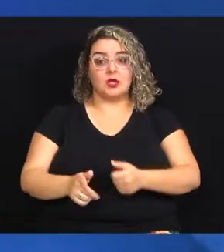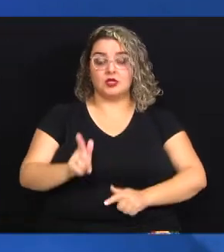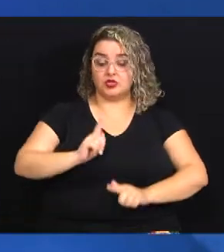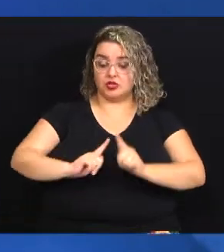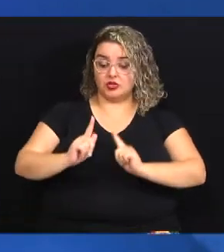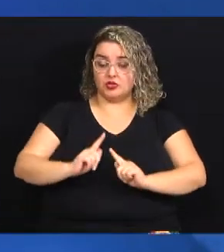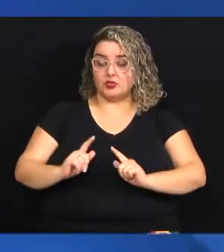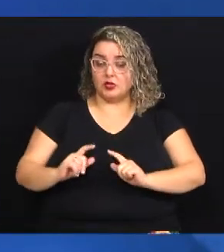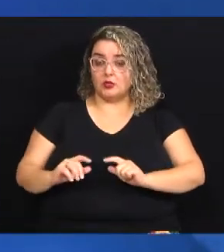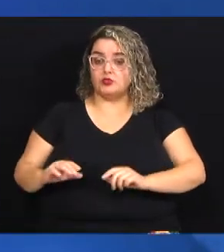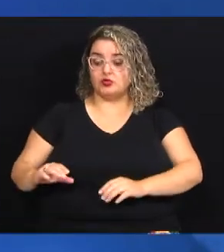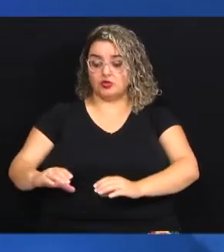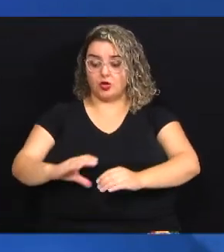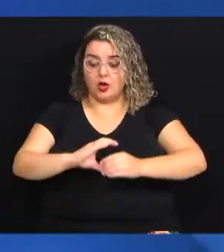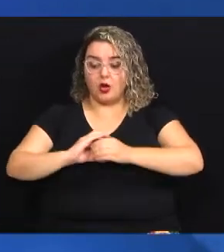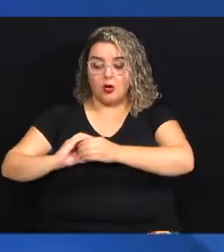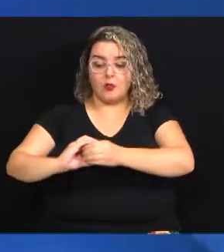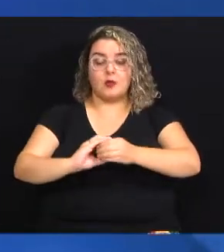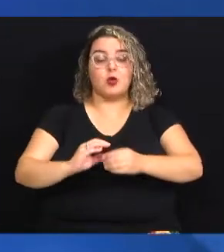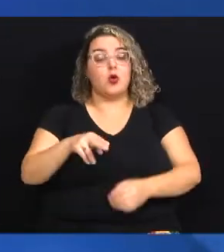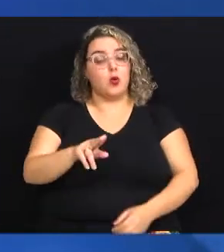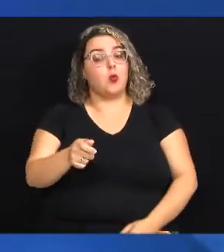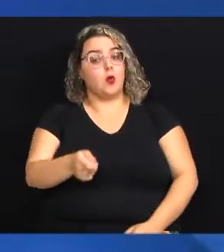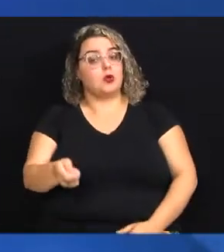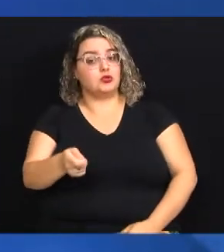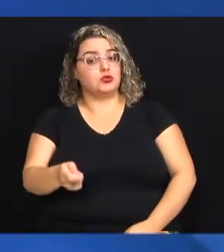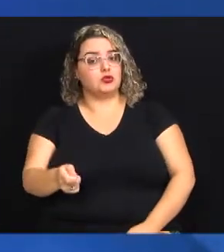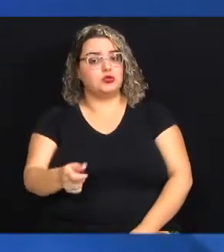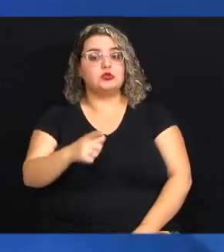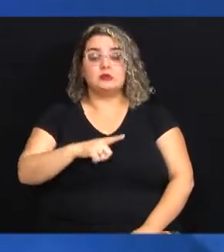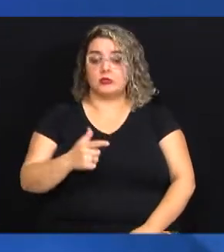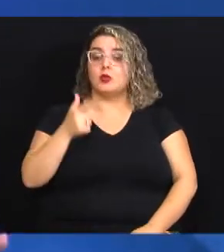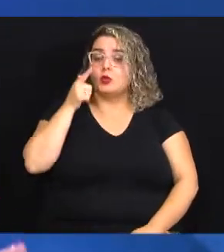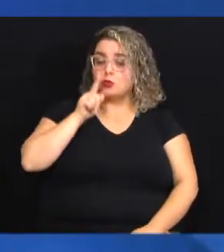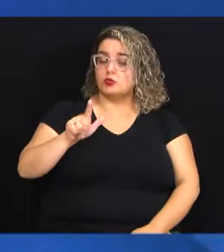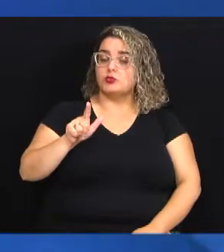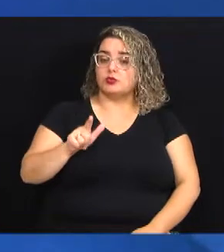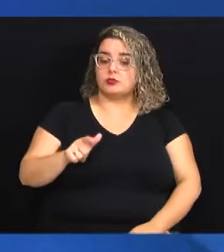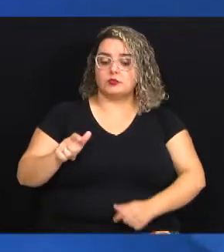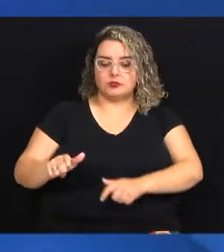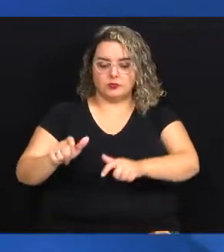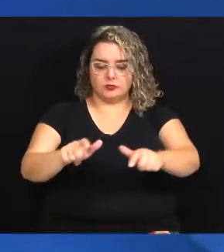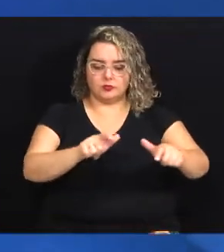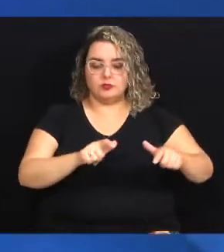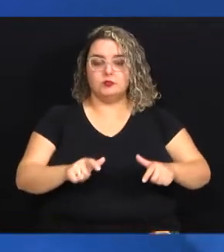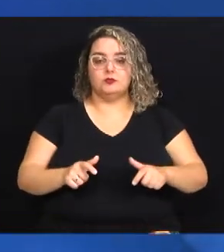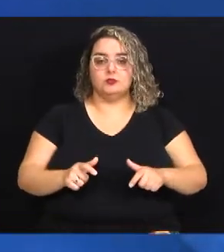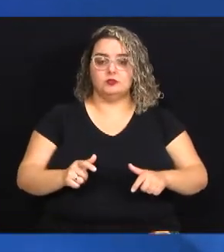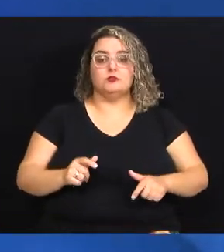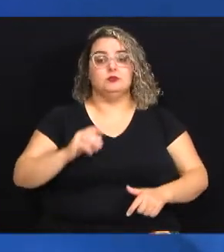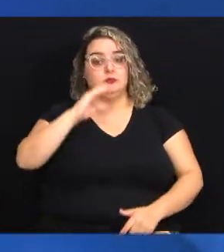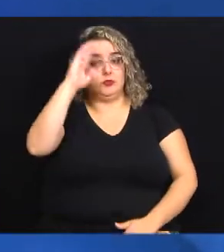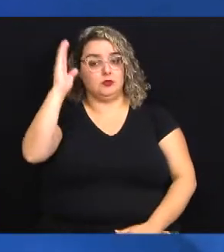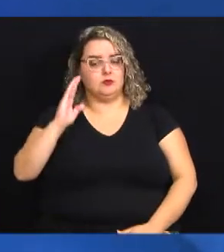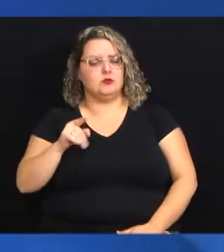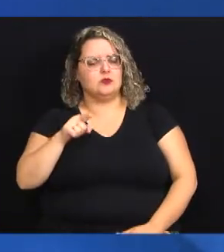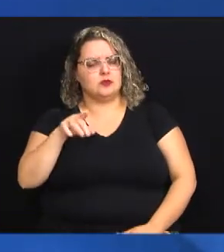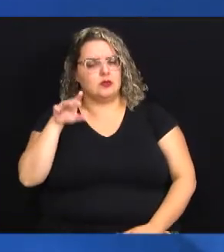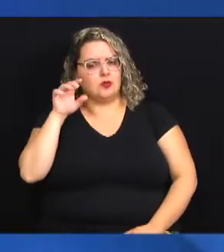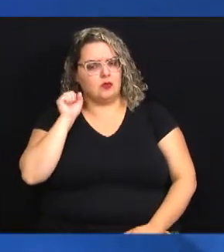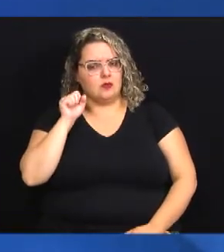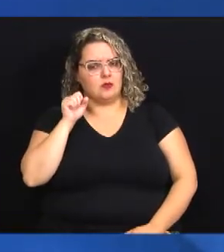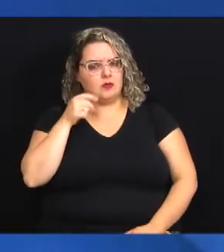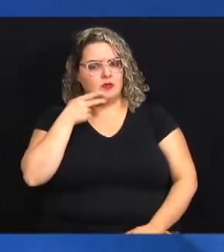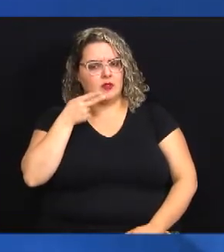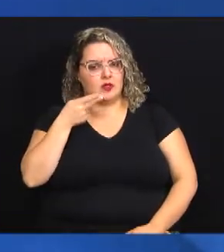de cooperativas ou associações tem ganhado cada vez mais espaço no Brasil. Você já ouviu falar em